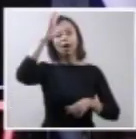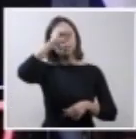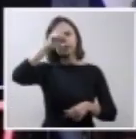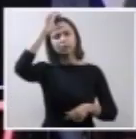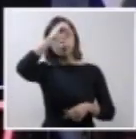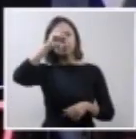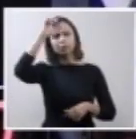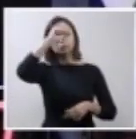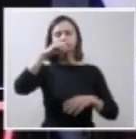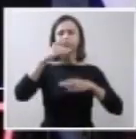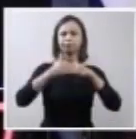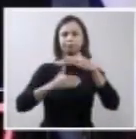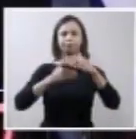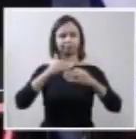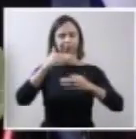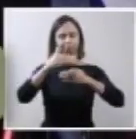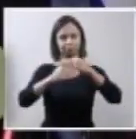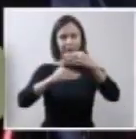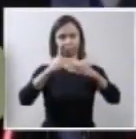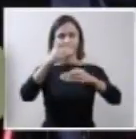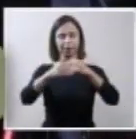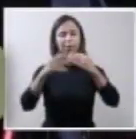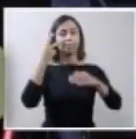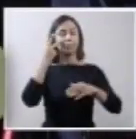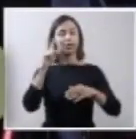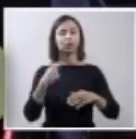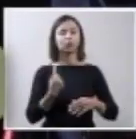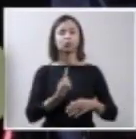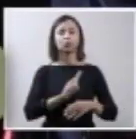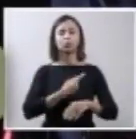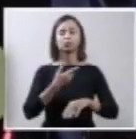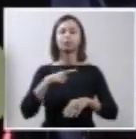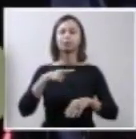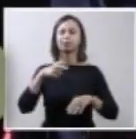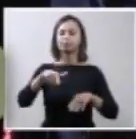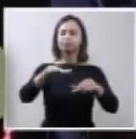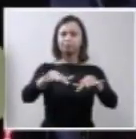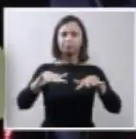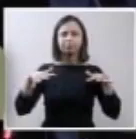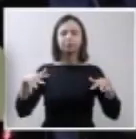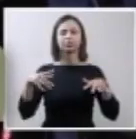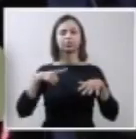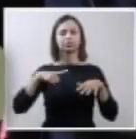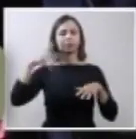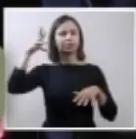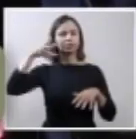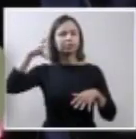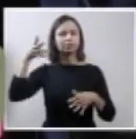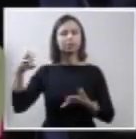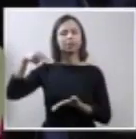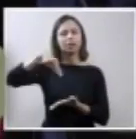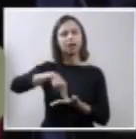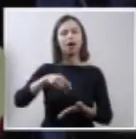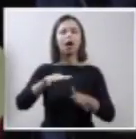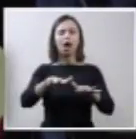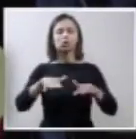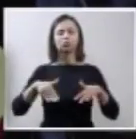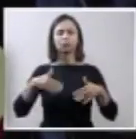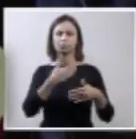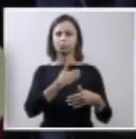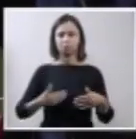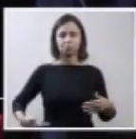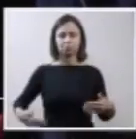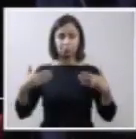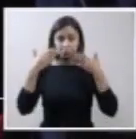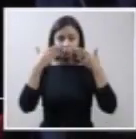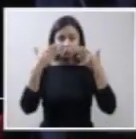a desenvolver, essa prática, essa práxis das audiências públicas e é